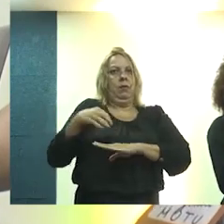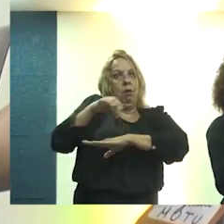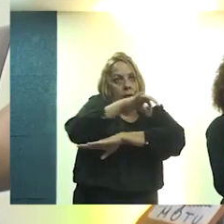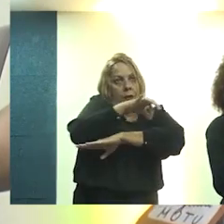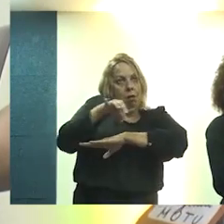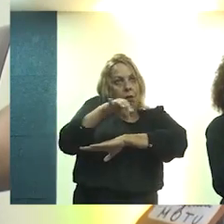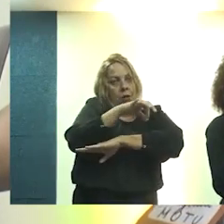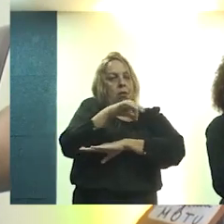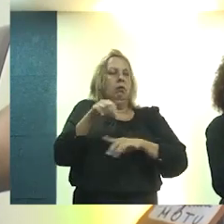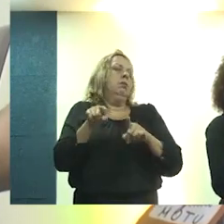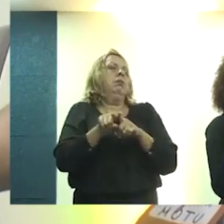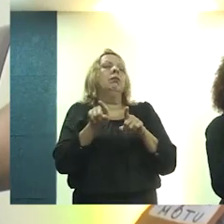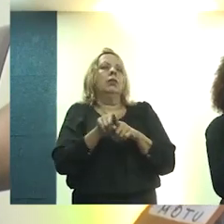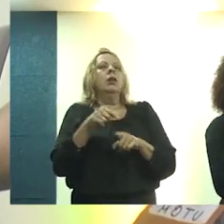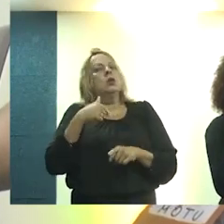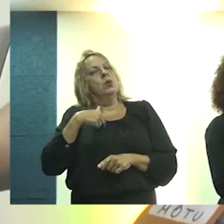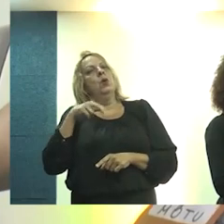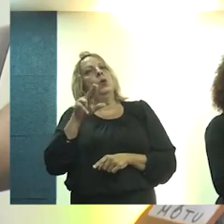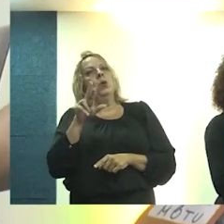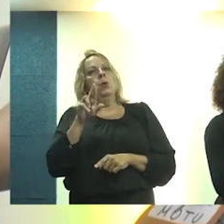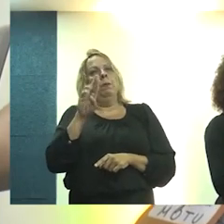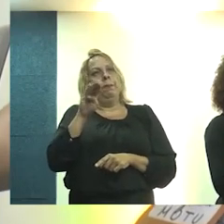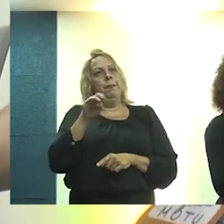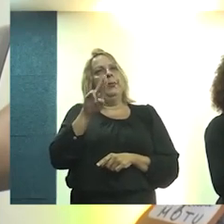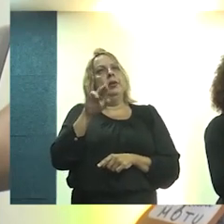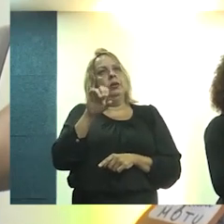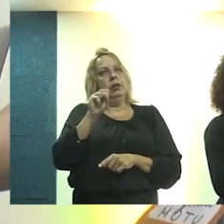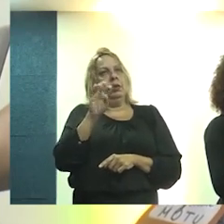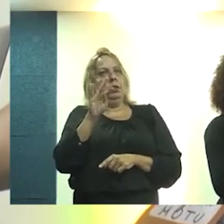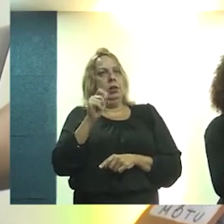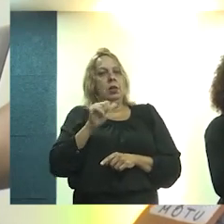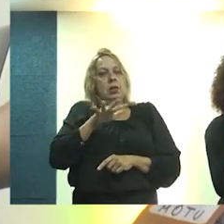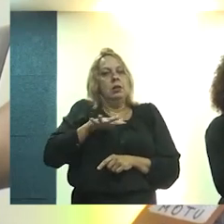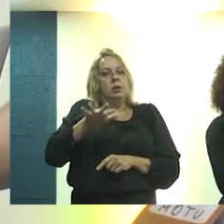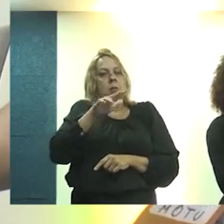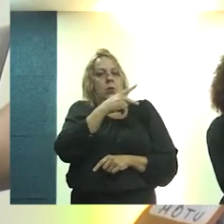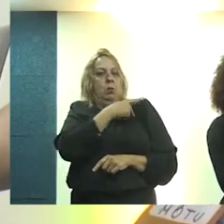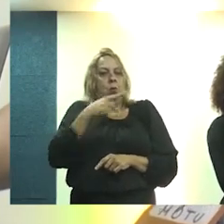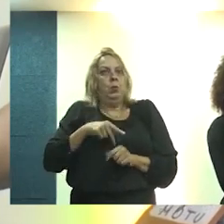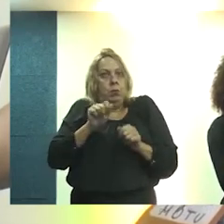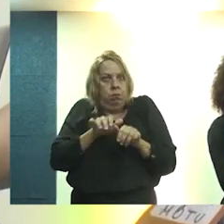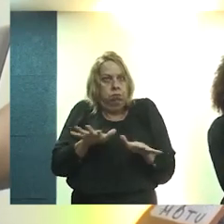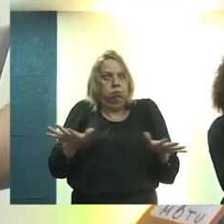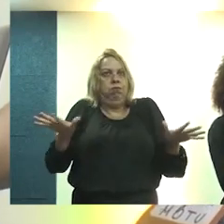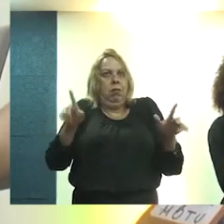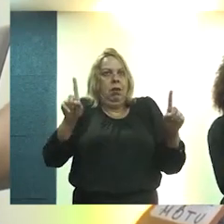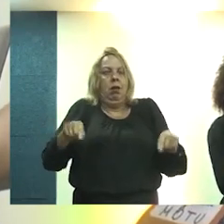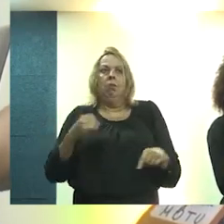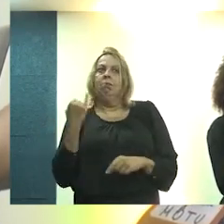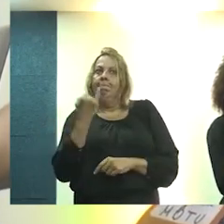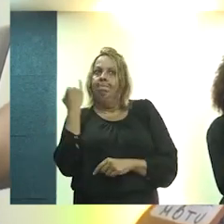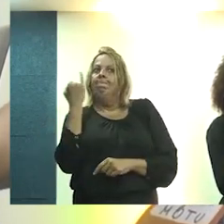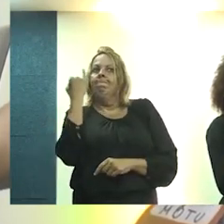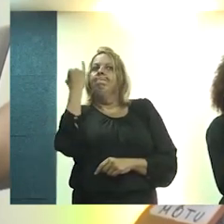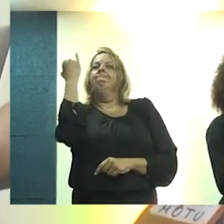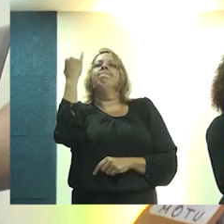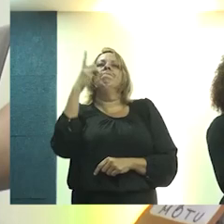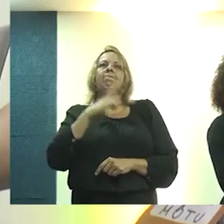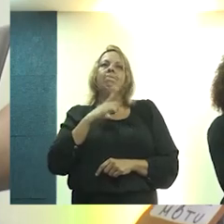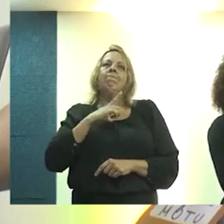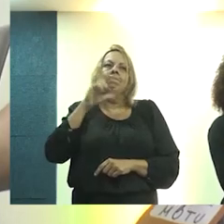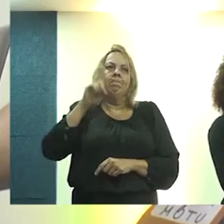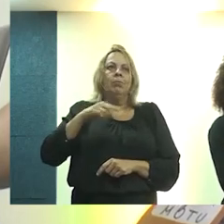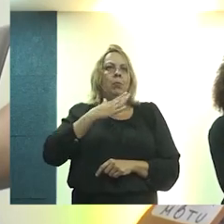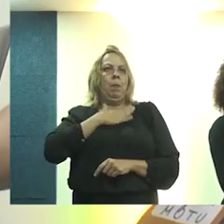arquitetos e urbanistas, eu sou urbanista, e o espaço público para mim é precioso, é talvez a maior